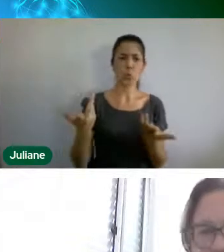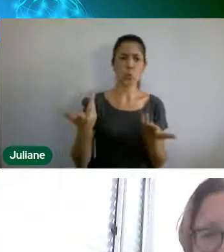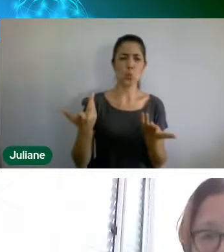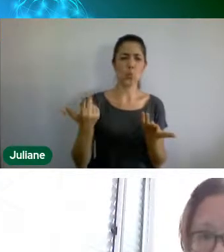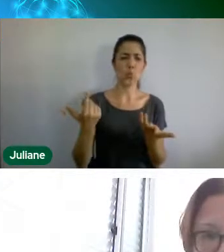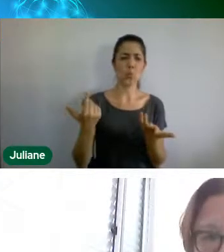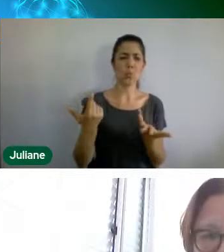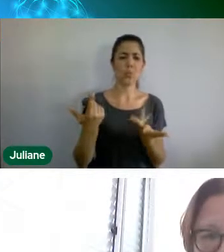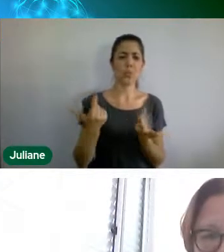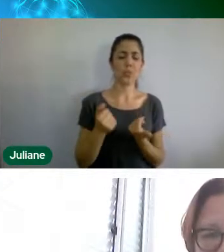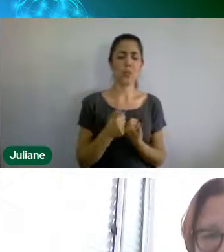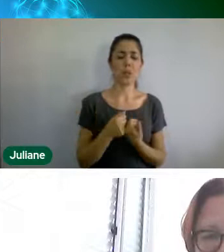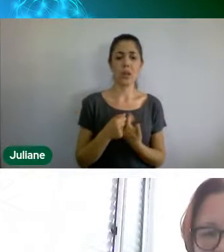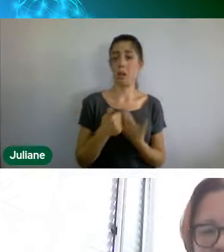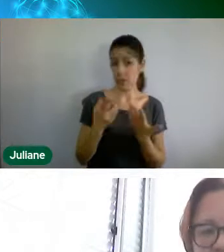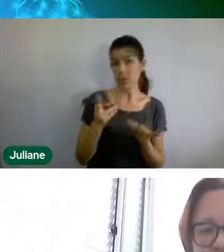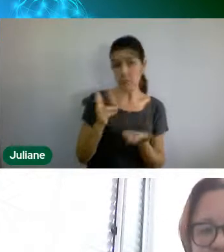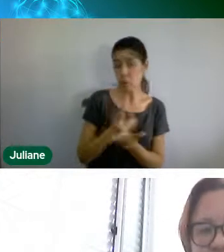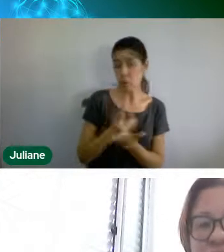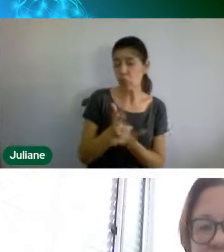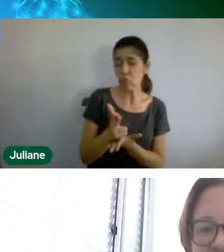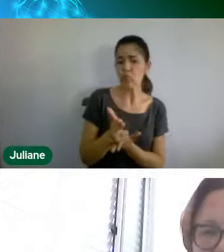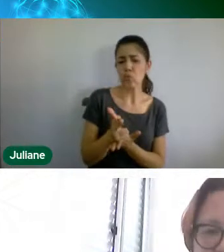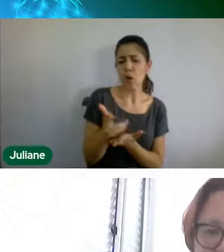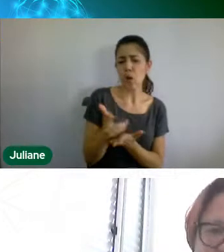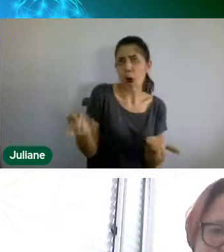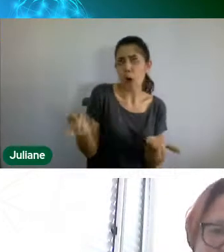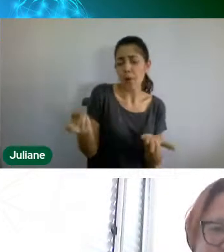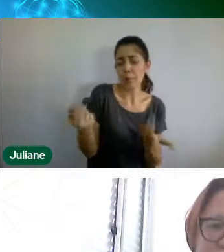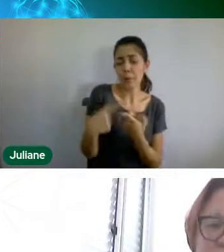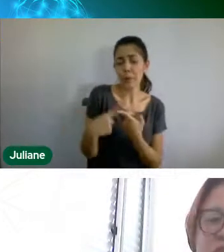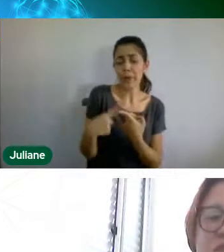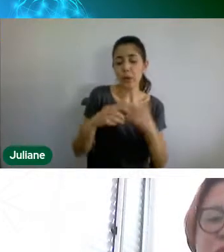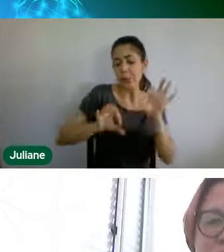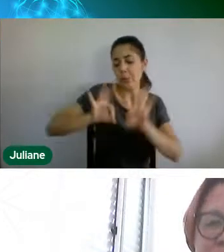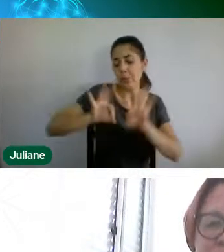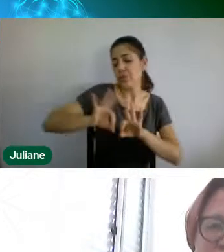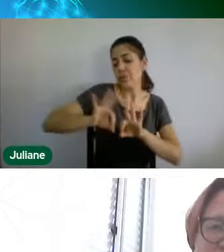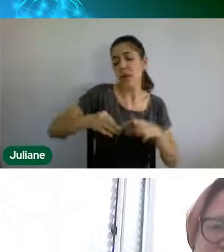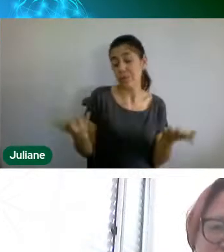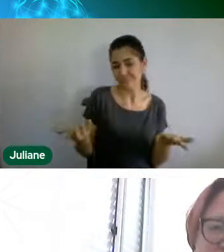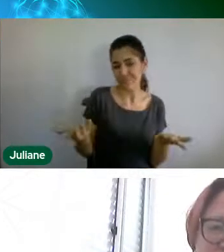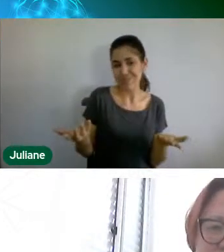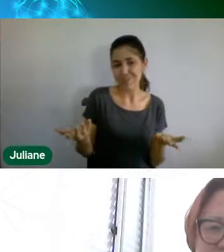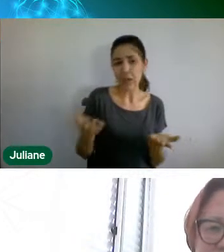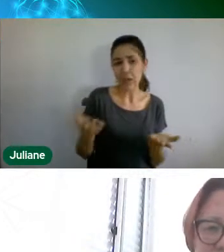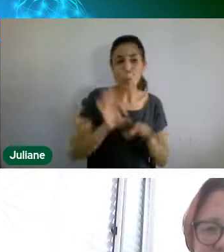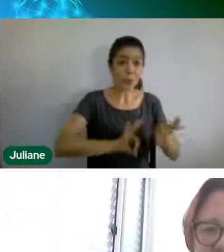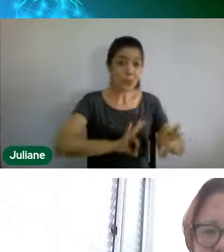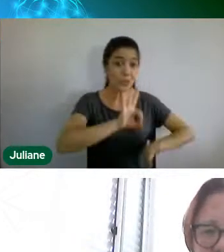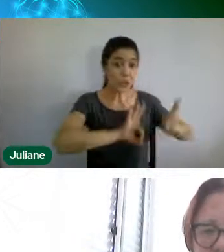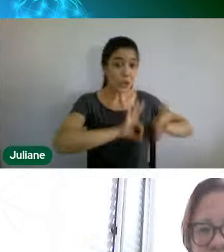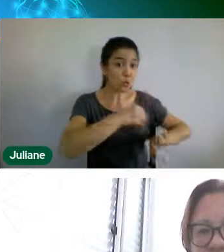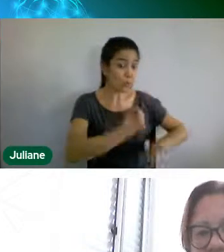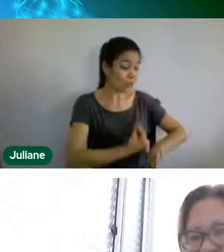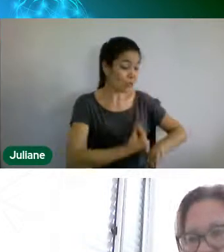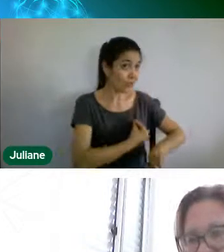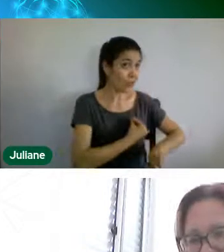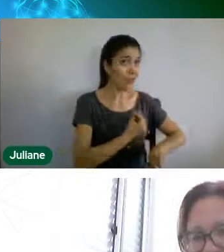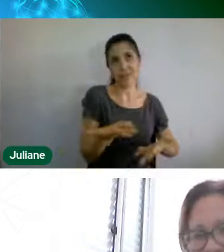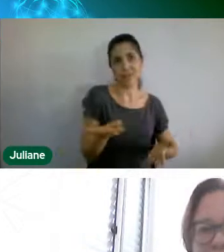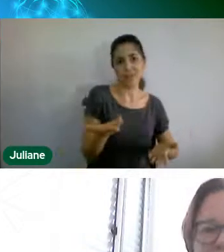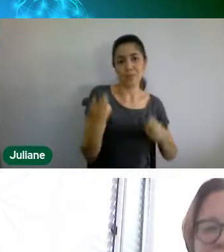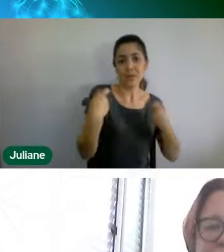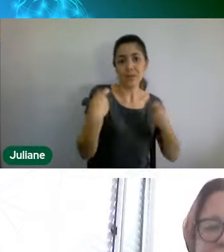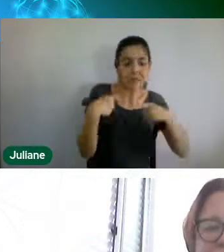ela vai continuar, né, porque é um projeto, um projeto de vida, né, e a